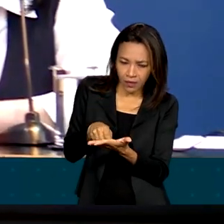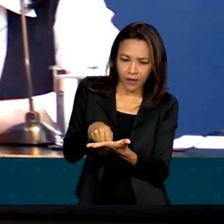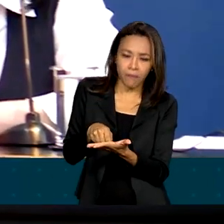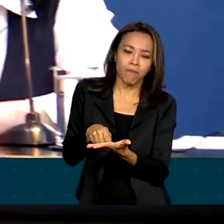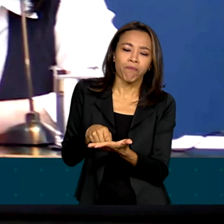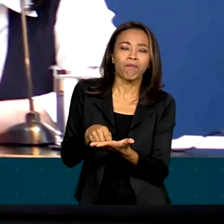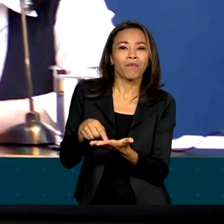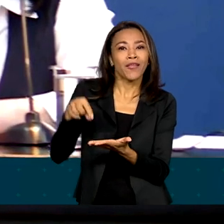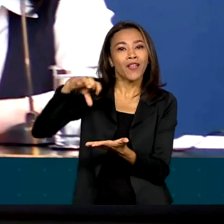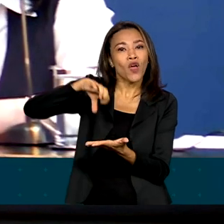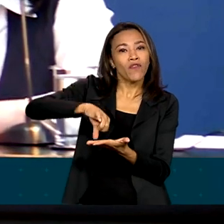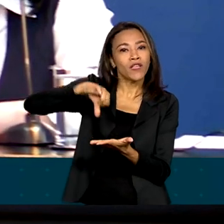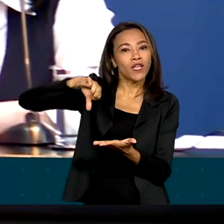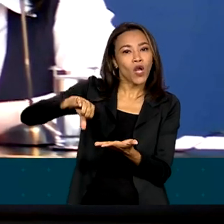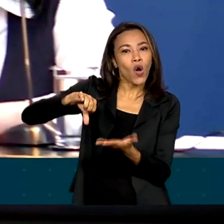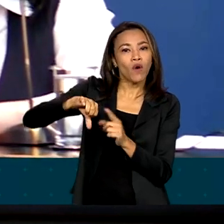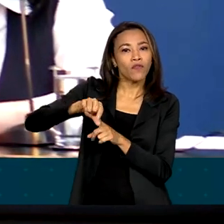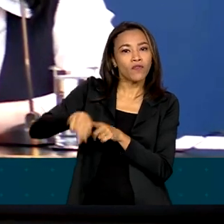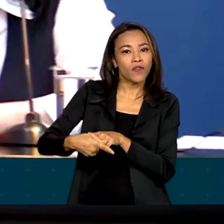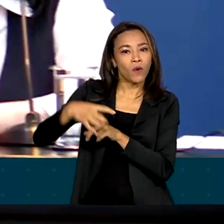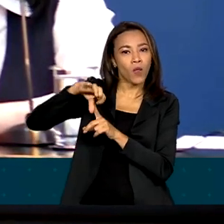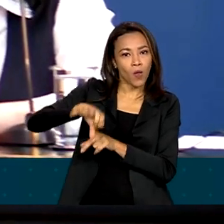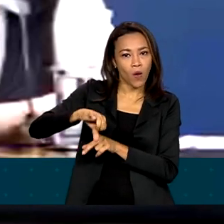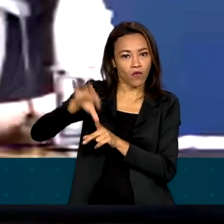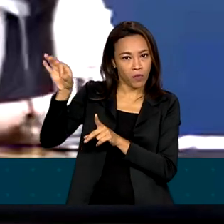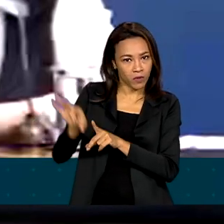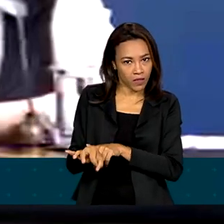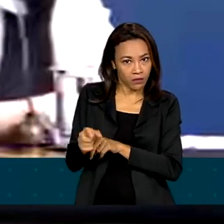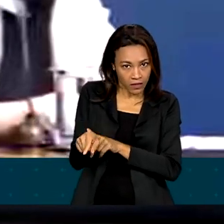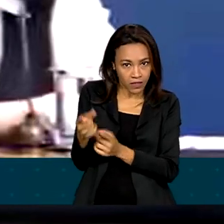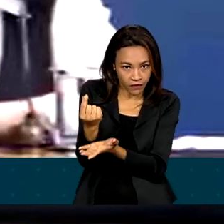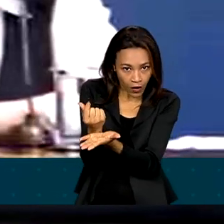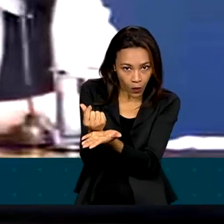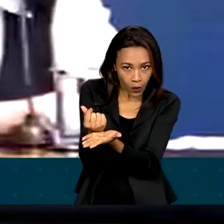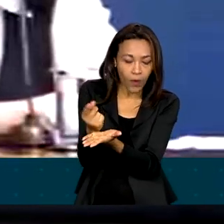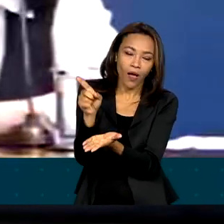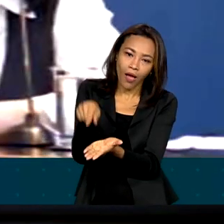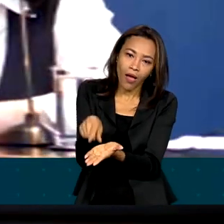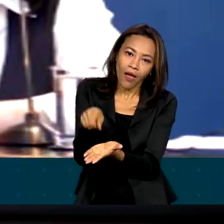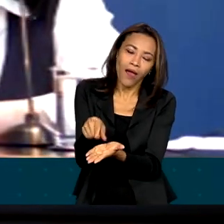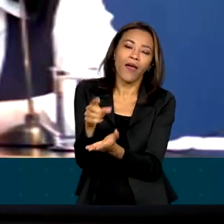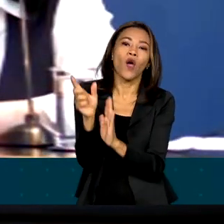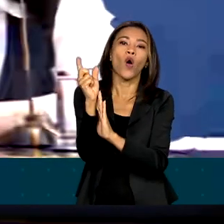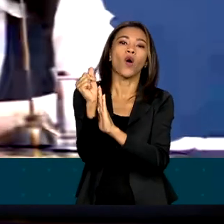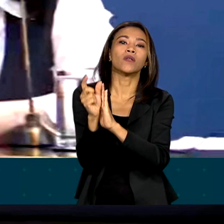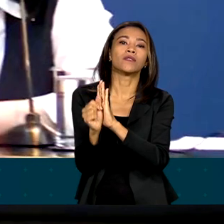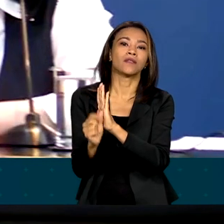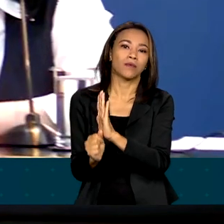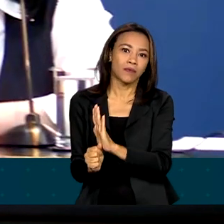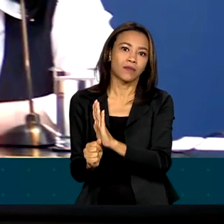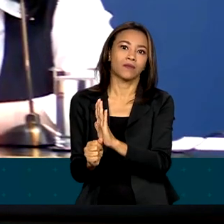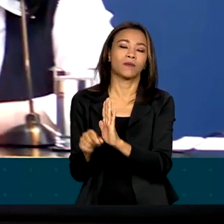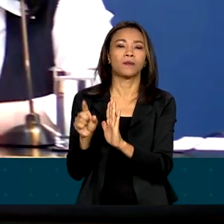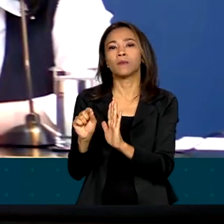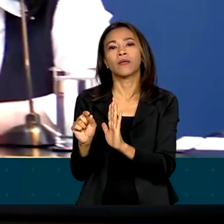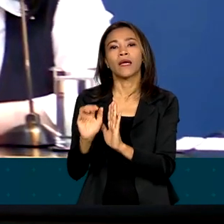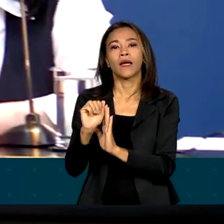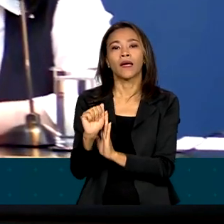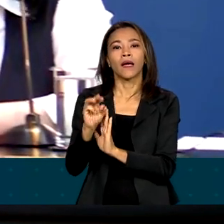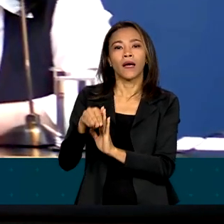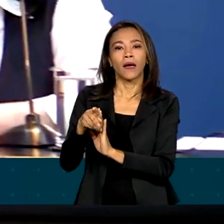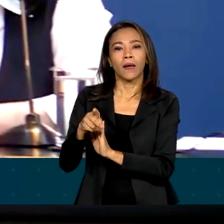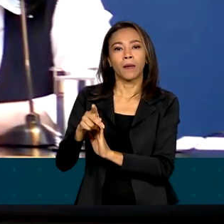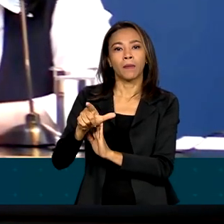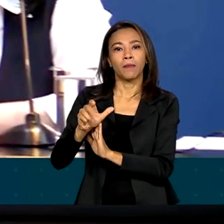verificamos que 99,9% desse valor é o que a gente chama de orçamento ampliado. Ou seja, eles